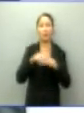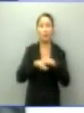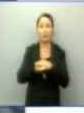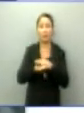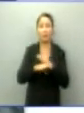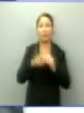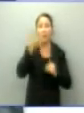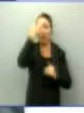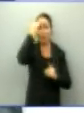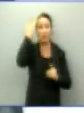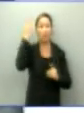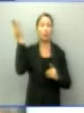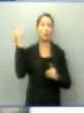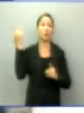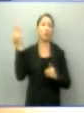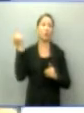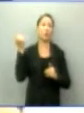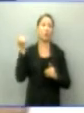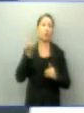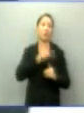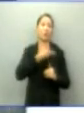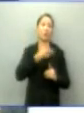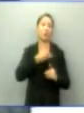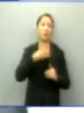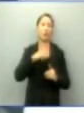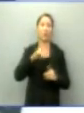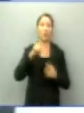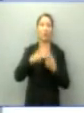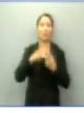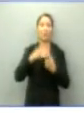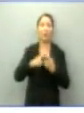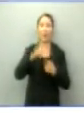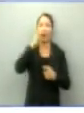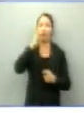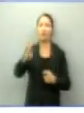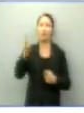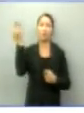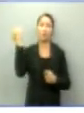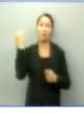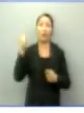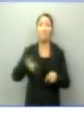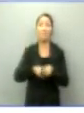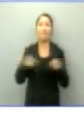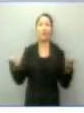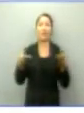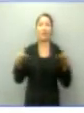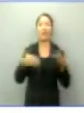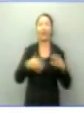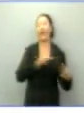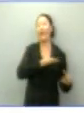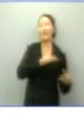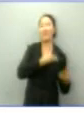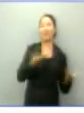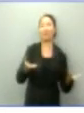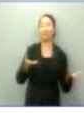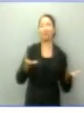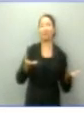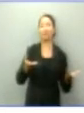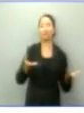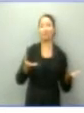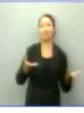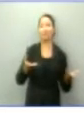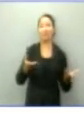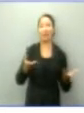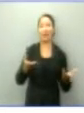corrupção, têm vínculo com pessoas que ele condenava antes e que agora anda de mão dadas. E está muito claro a fala